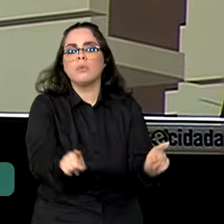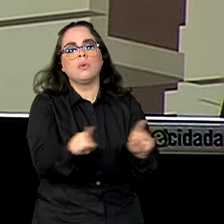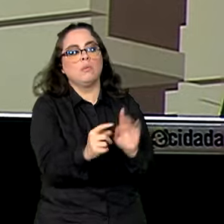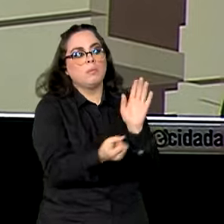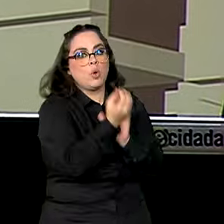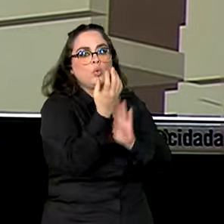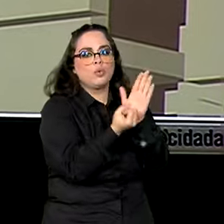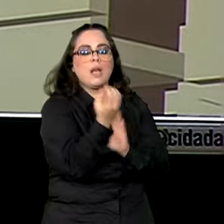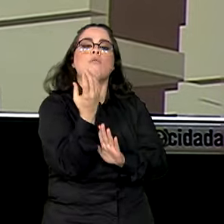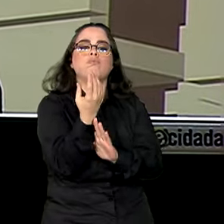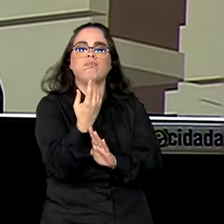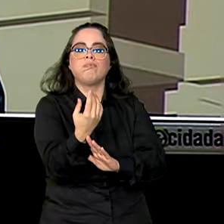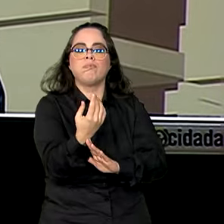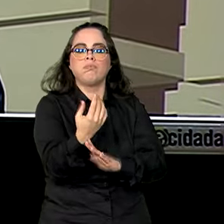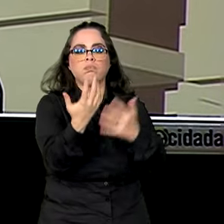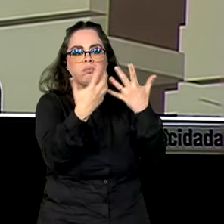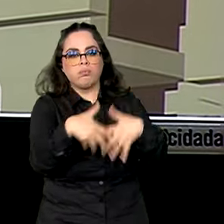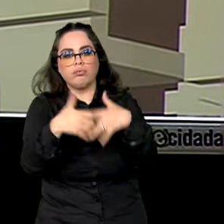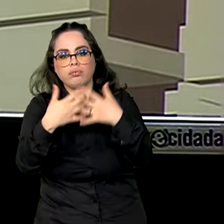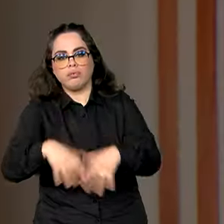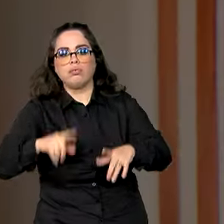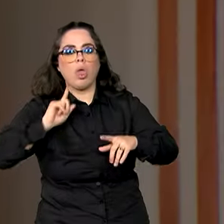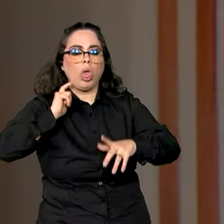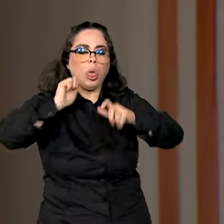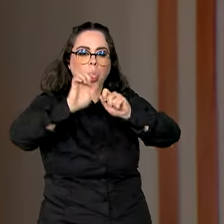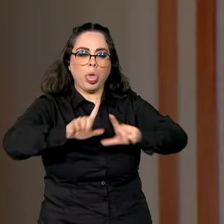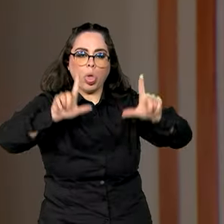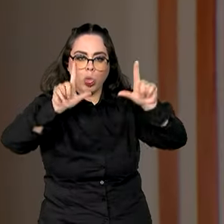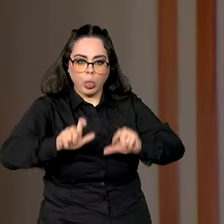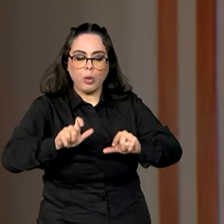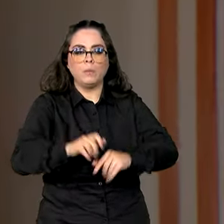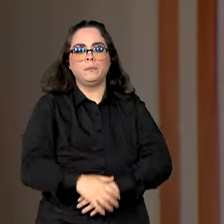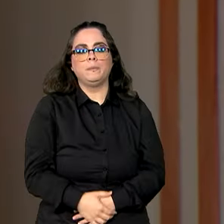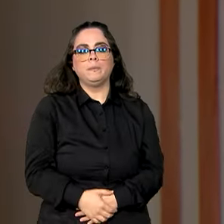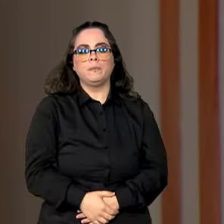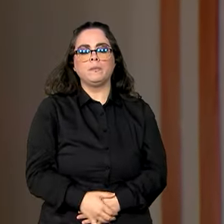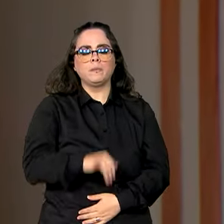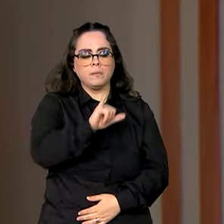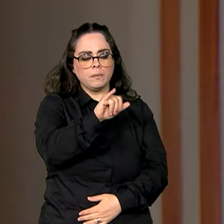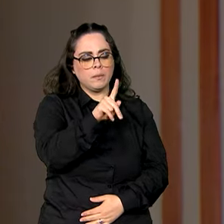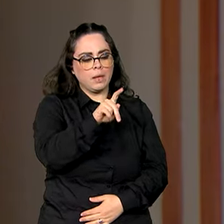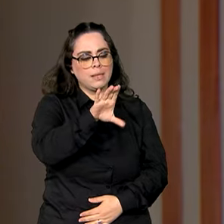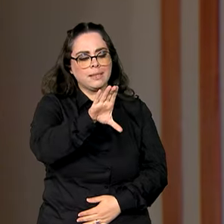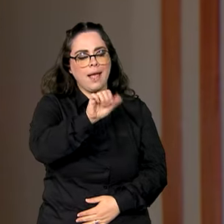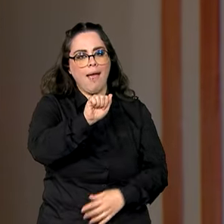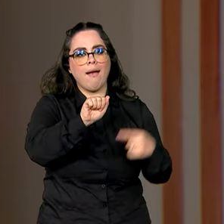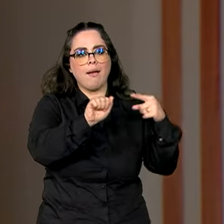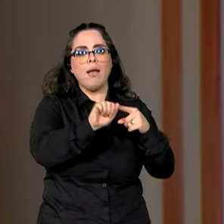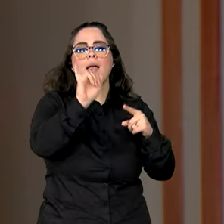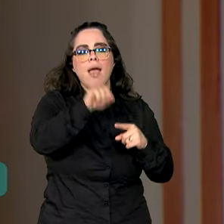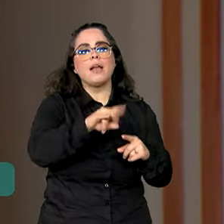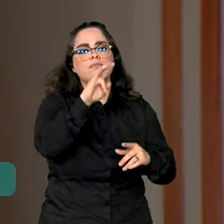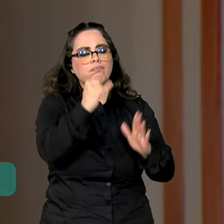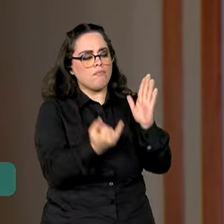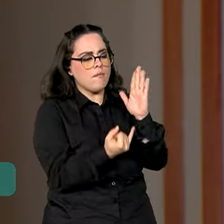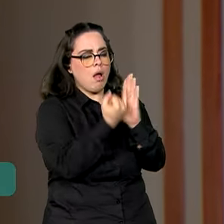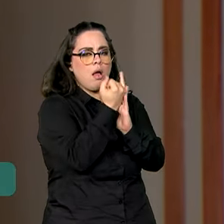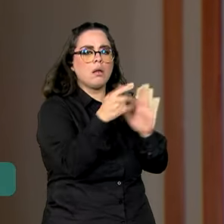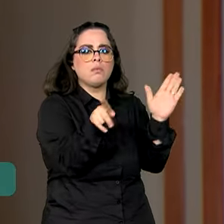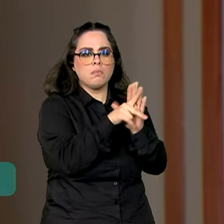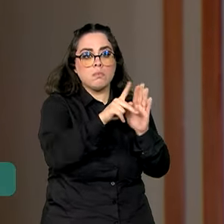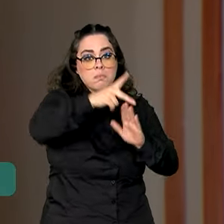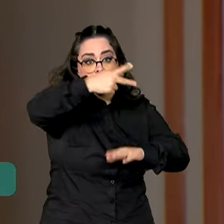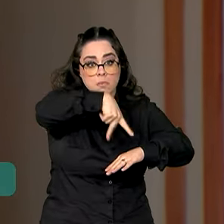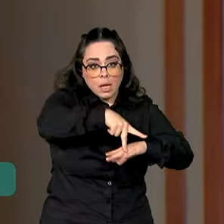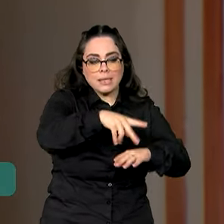da produção e produtividade com redução da emissão de poluentes. O IPCA, índice considerado a inflação oficial do país, foi de